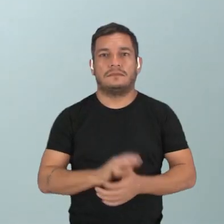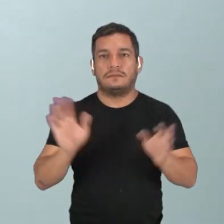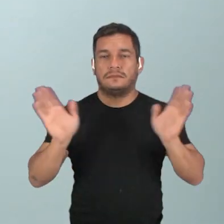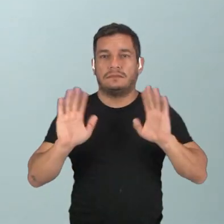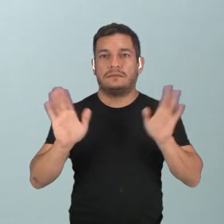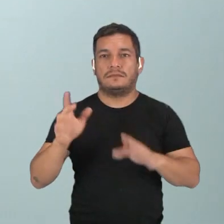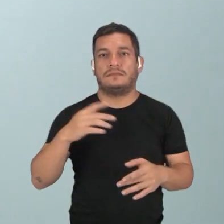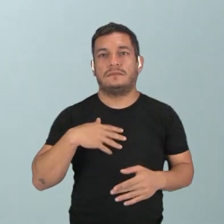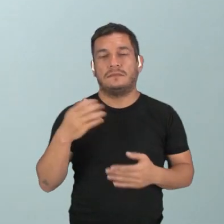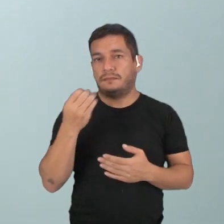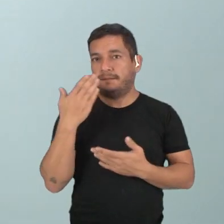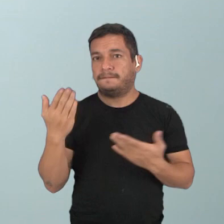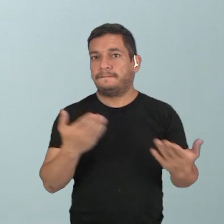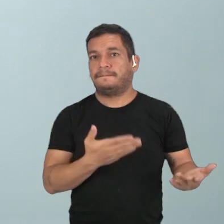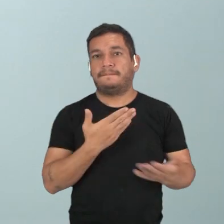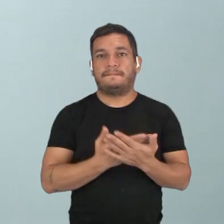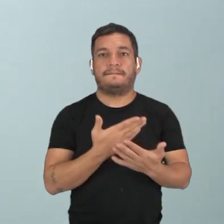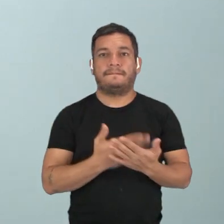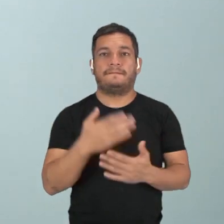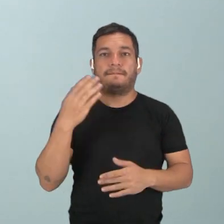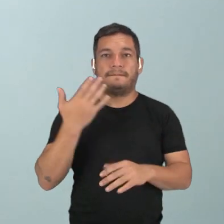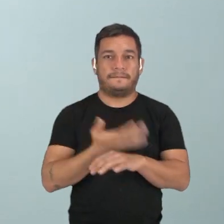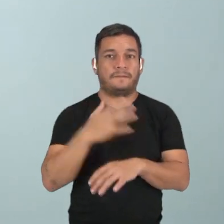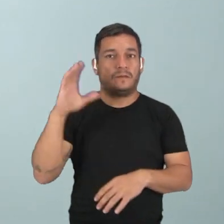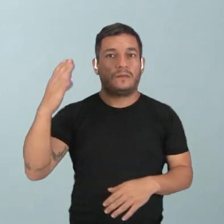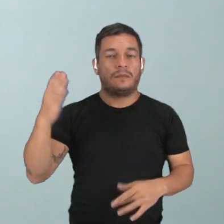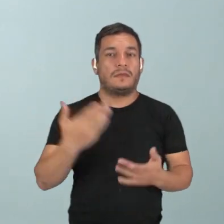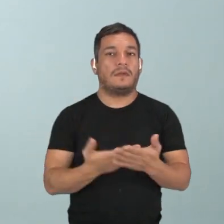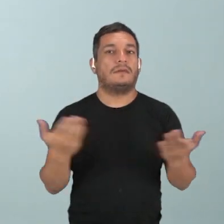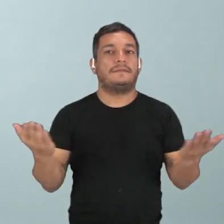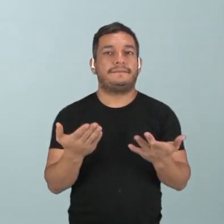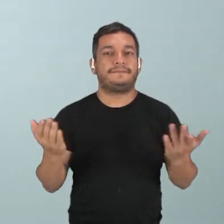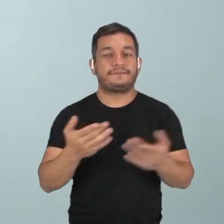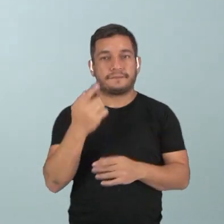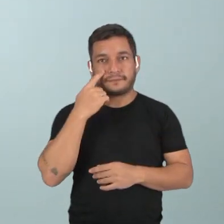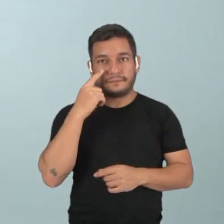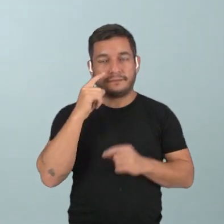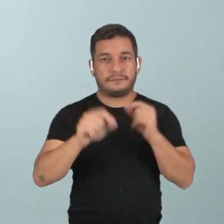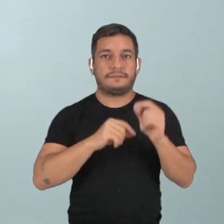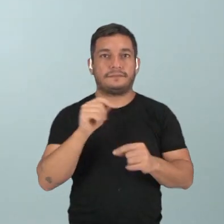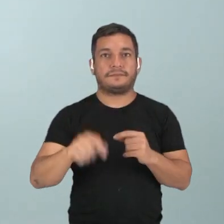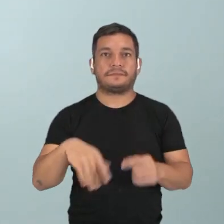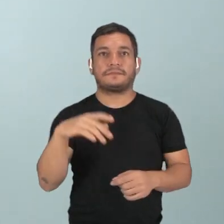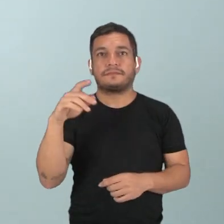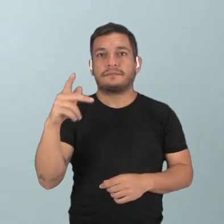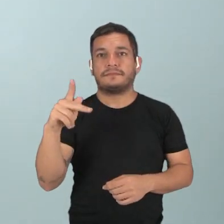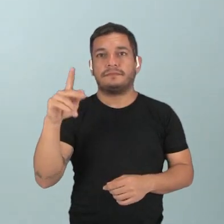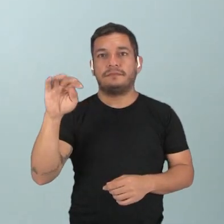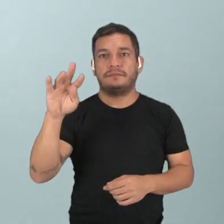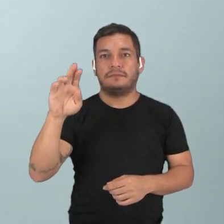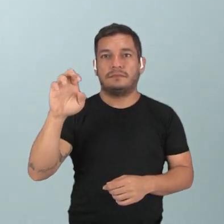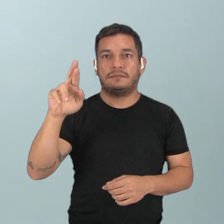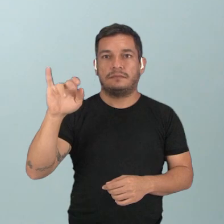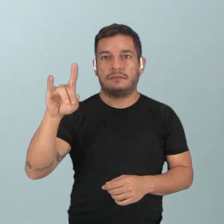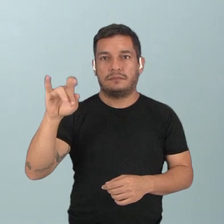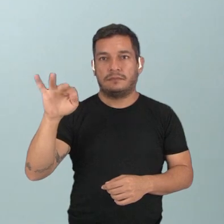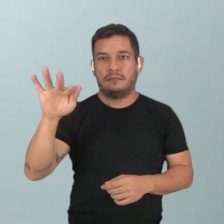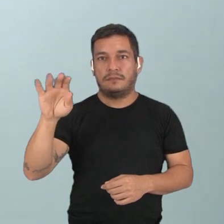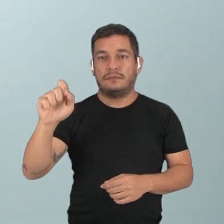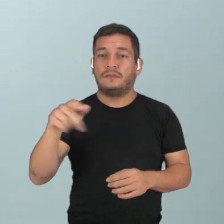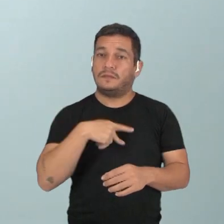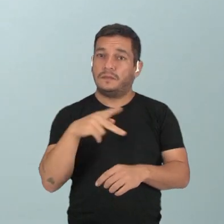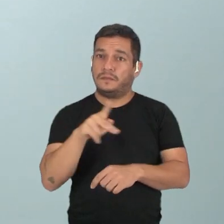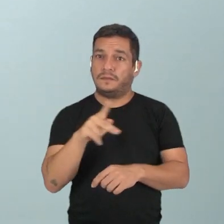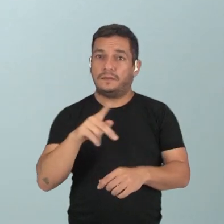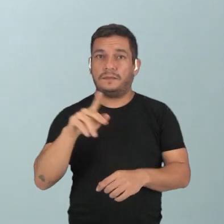Olá, bem-vindos a mais uma aula de ciências. Na aula de hoje nós veremos sobre as pteridófitas. Eu sou a professora Jéssica,